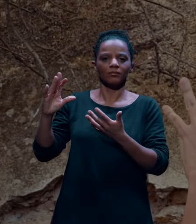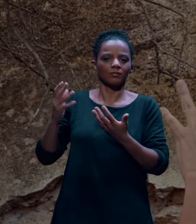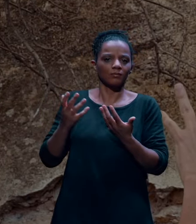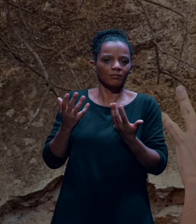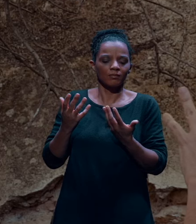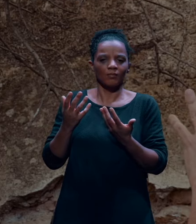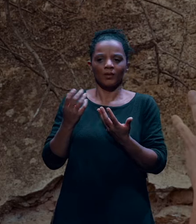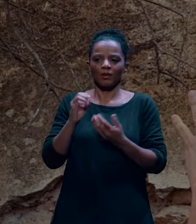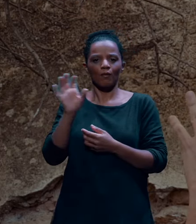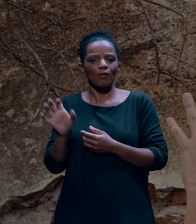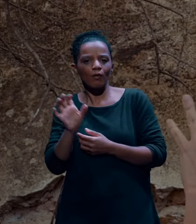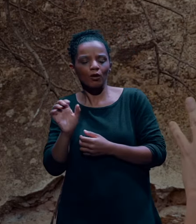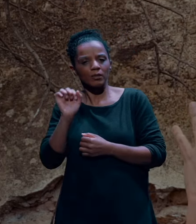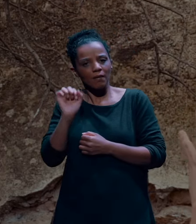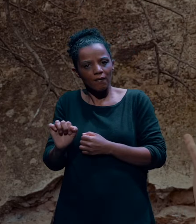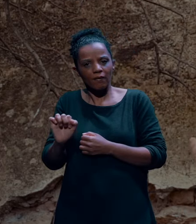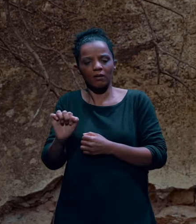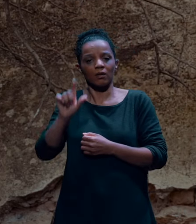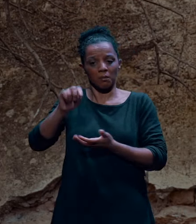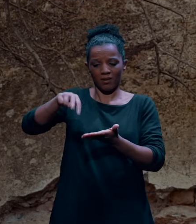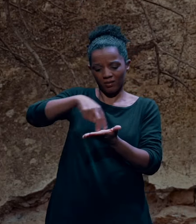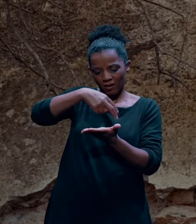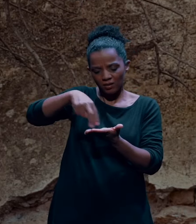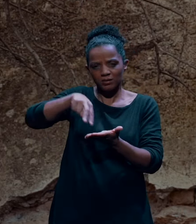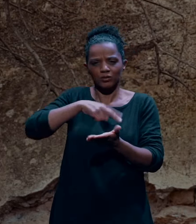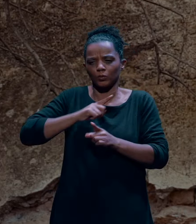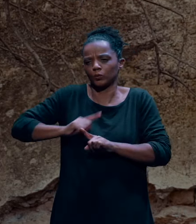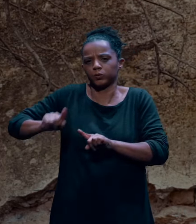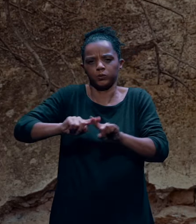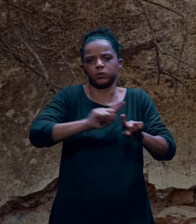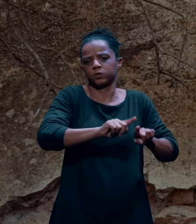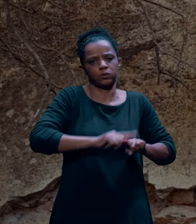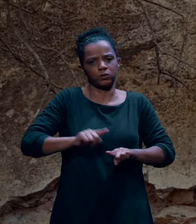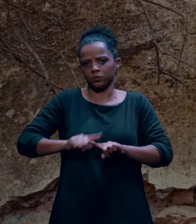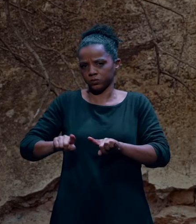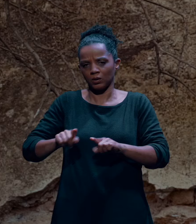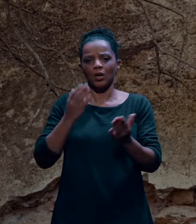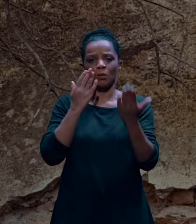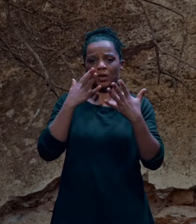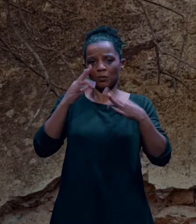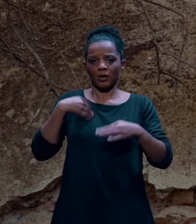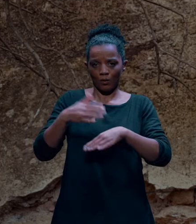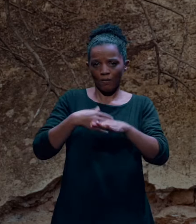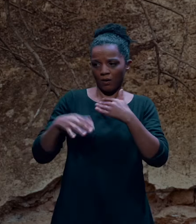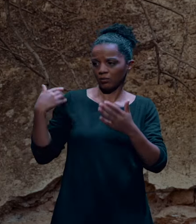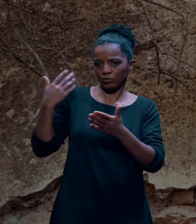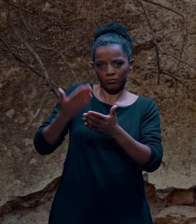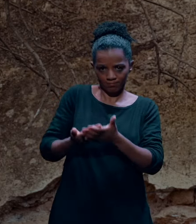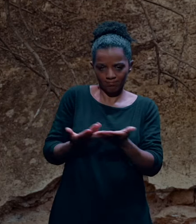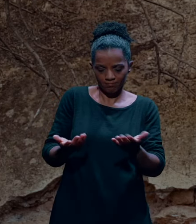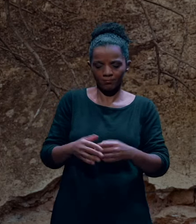uma composição e danças muito diferentes daquelas que normalmente eu costumo fazer.